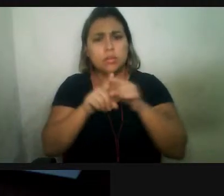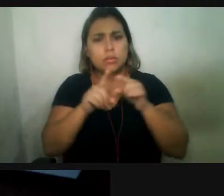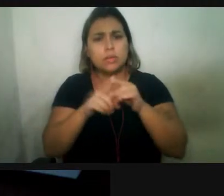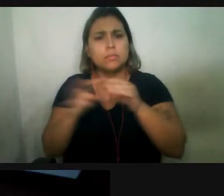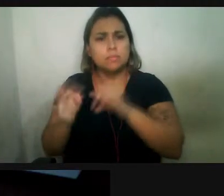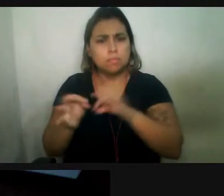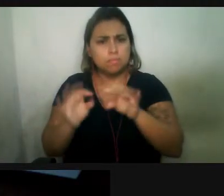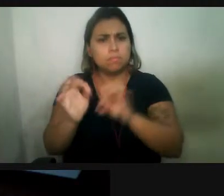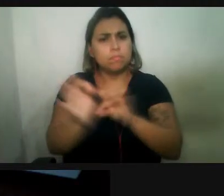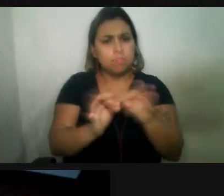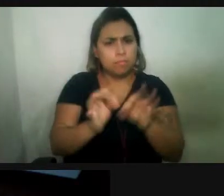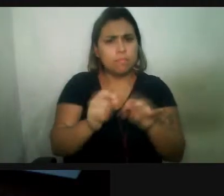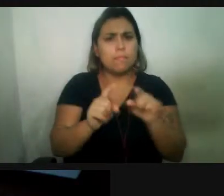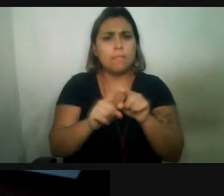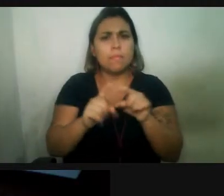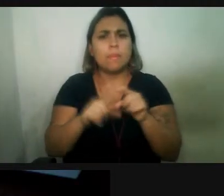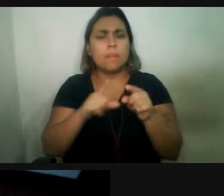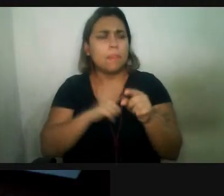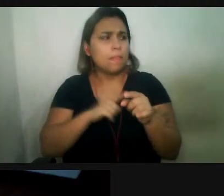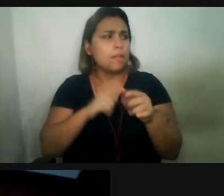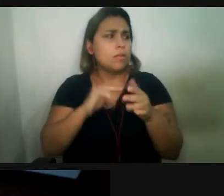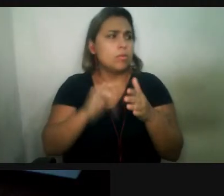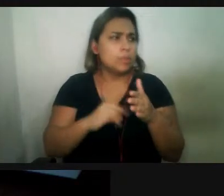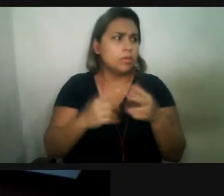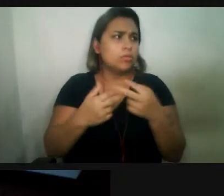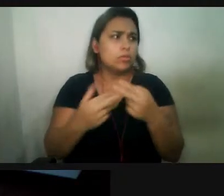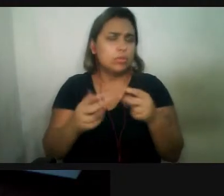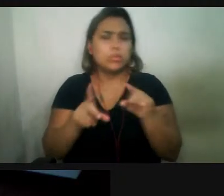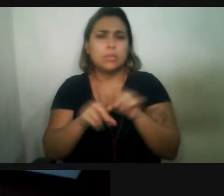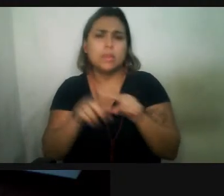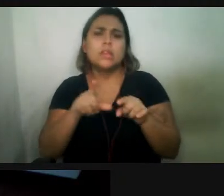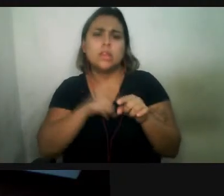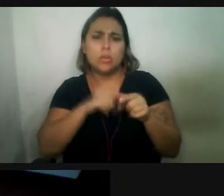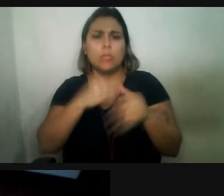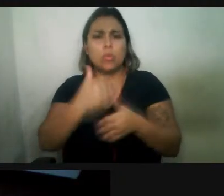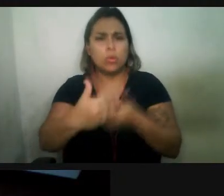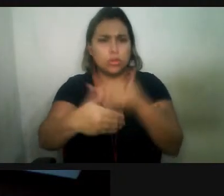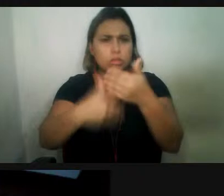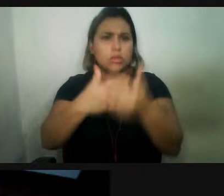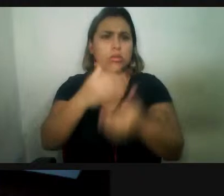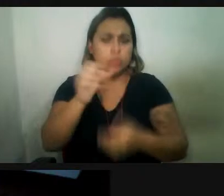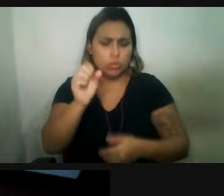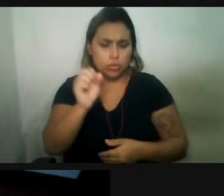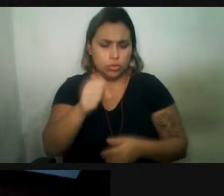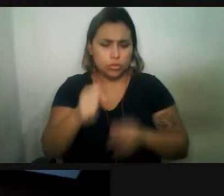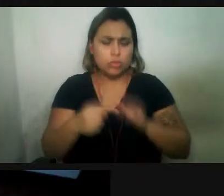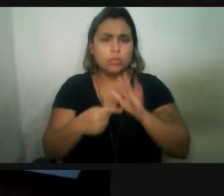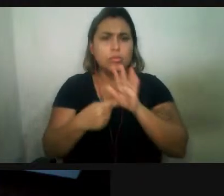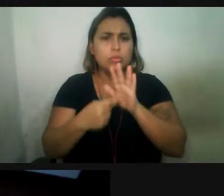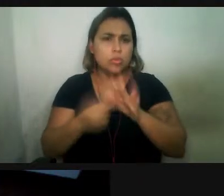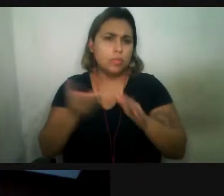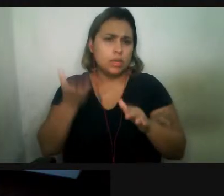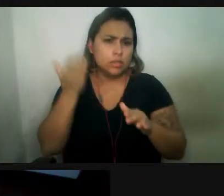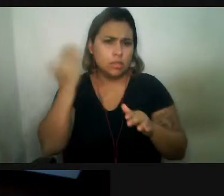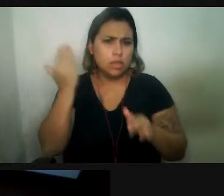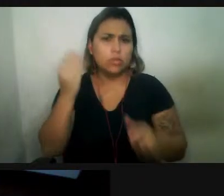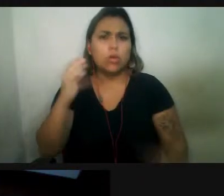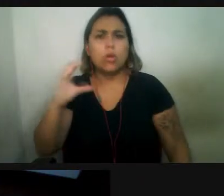documentada e houve esse processo mesmo. Então, eles descenderam dos antigos condilatras, né? Então, eram